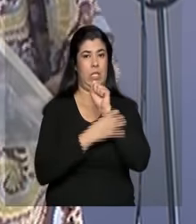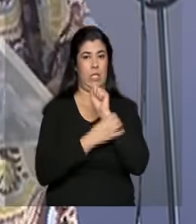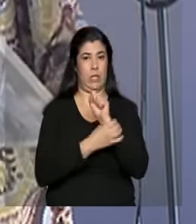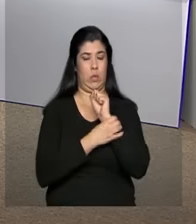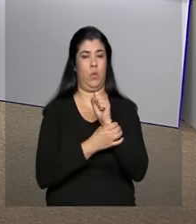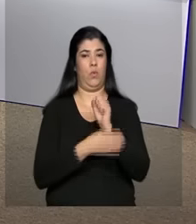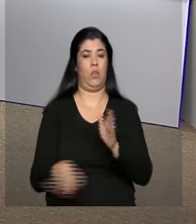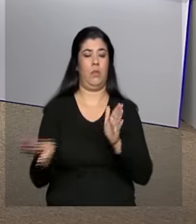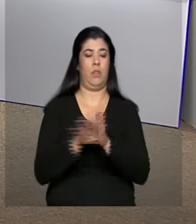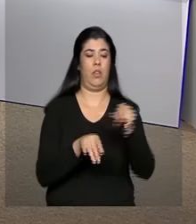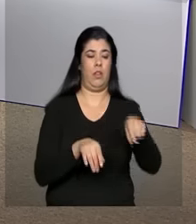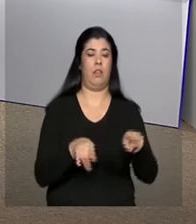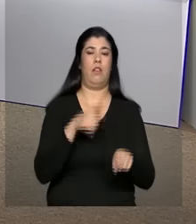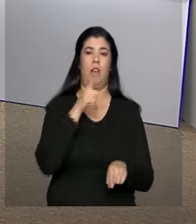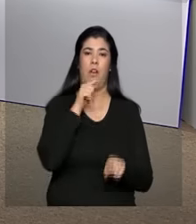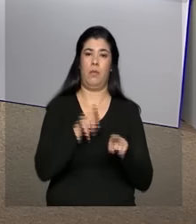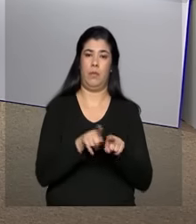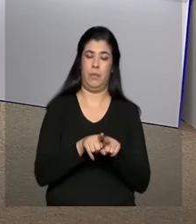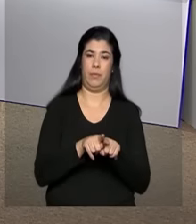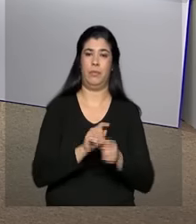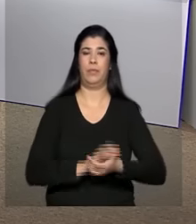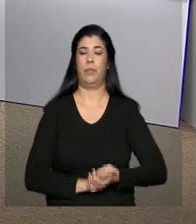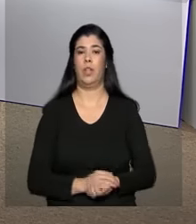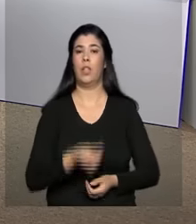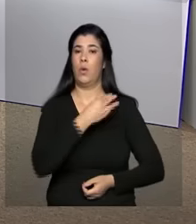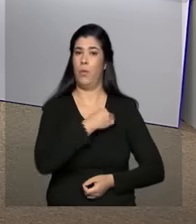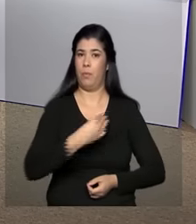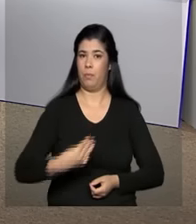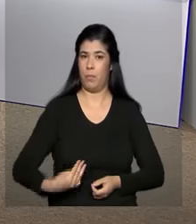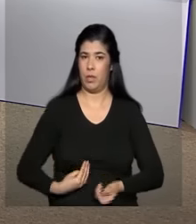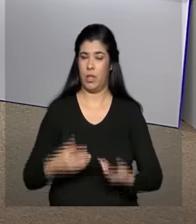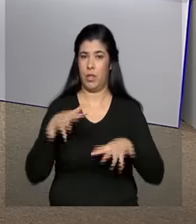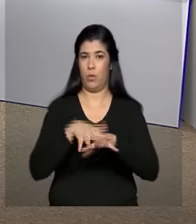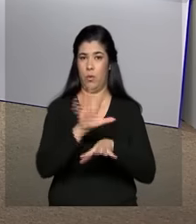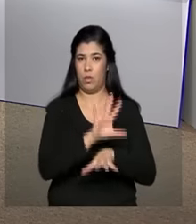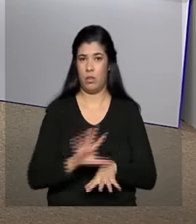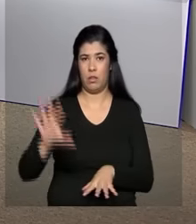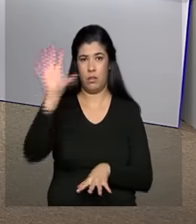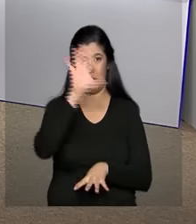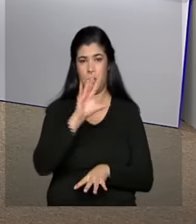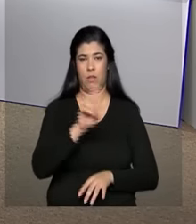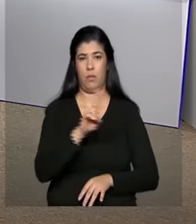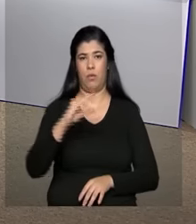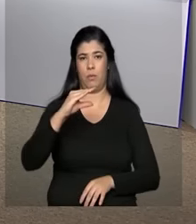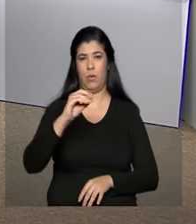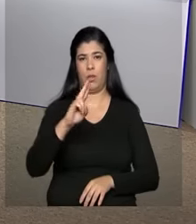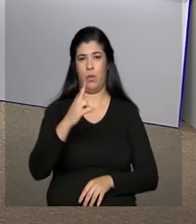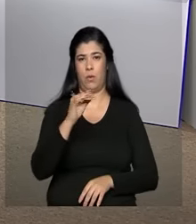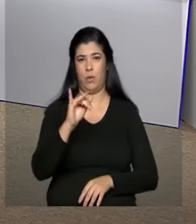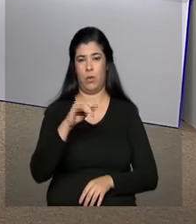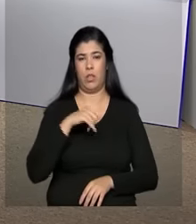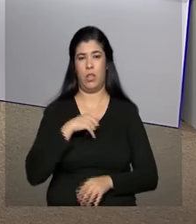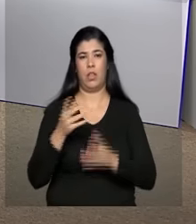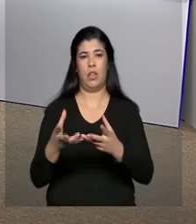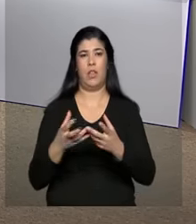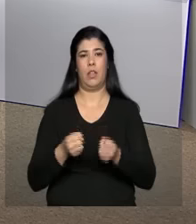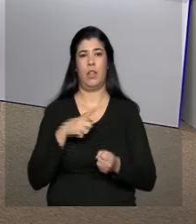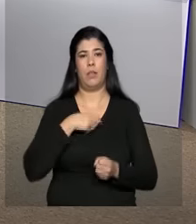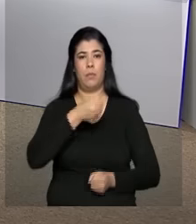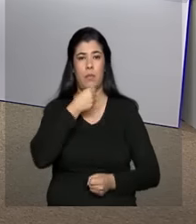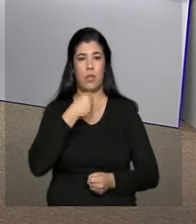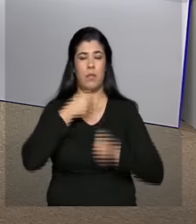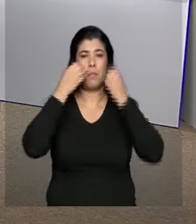a vocês. O ministro da Integração Nacional, Gilberto Ock, recebeu a imprensa em Brasília para apresentar os